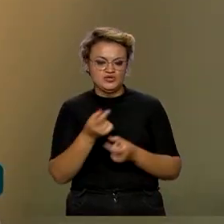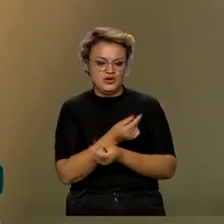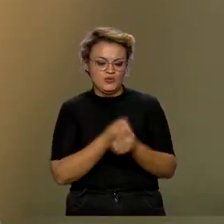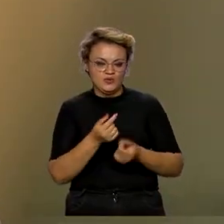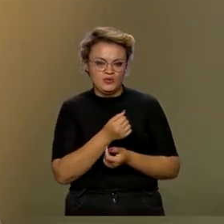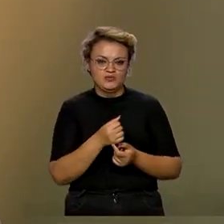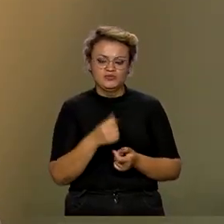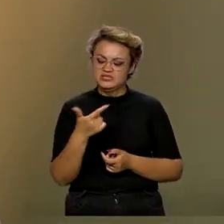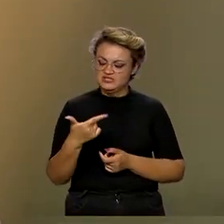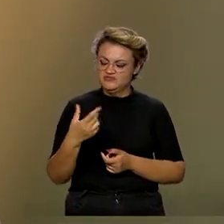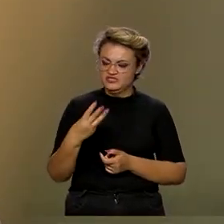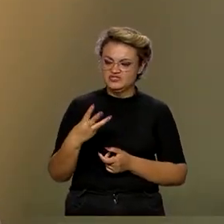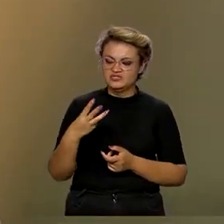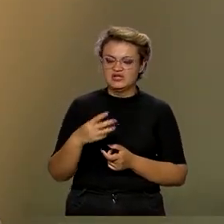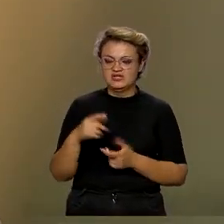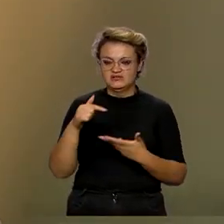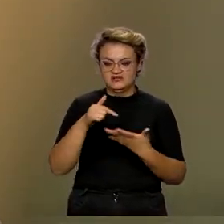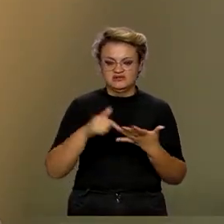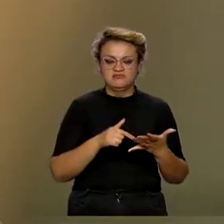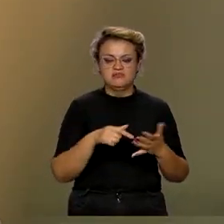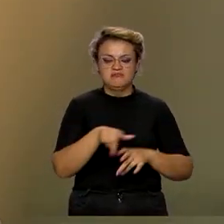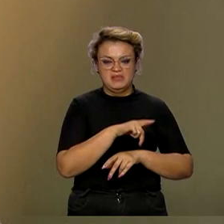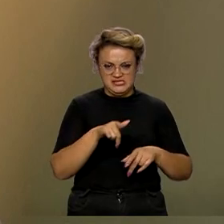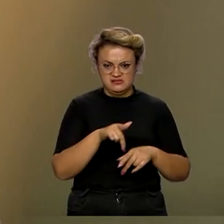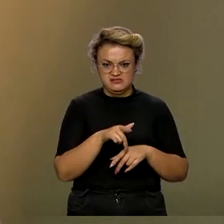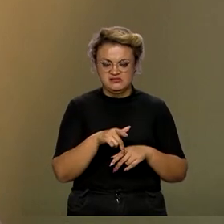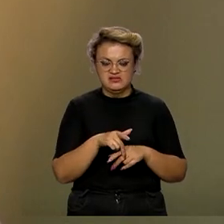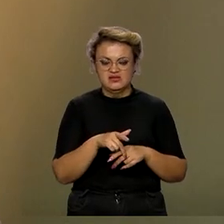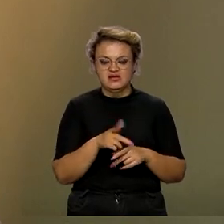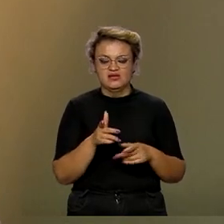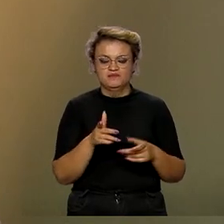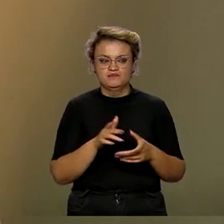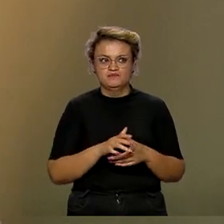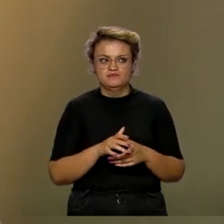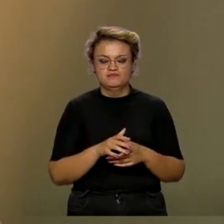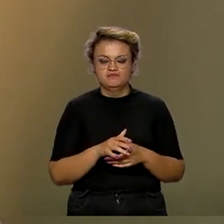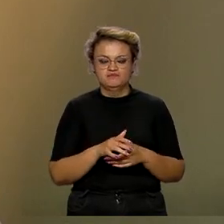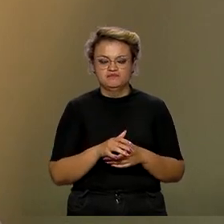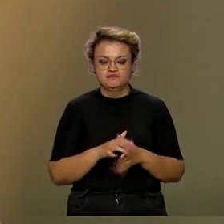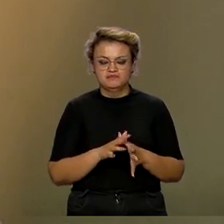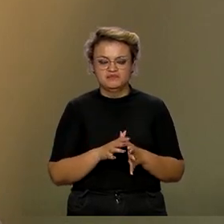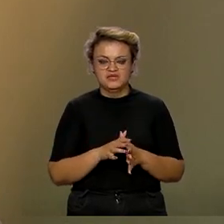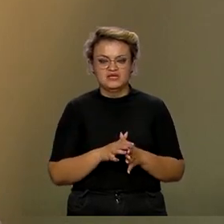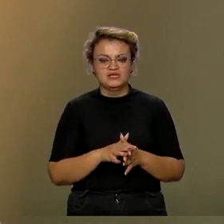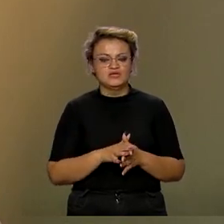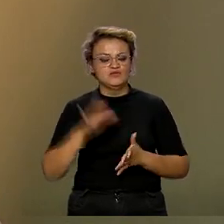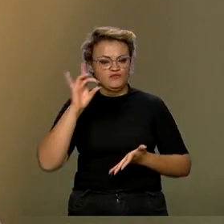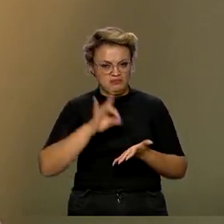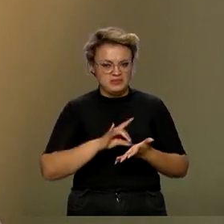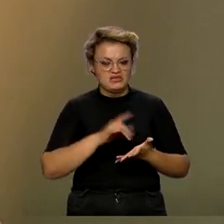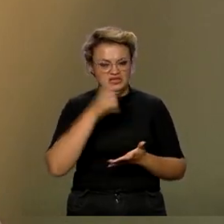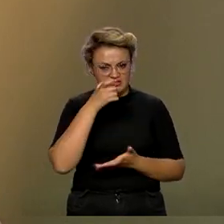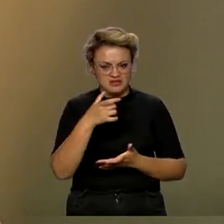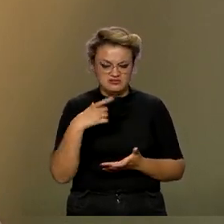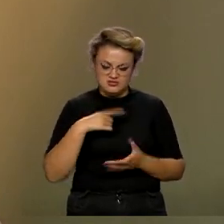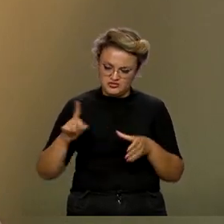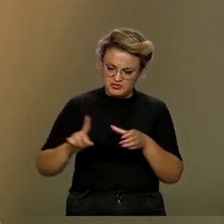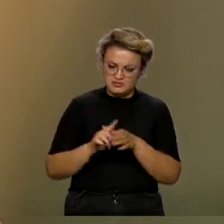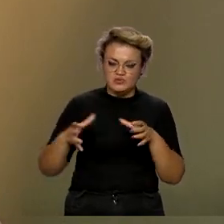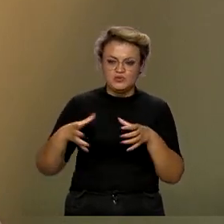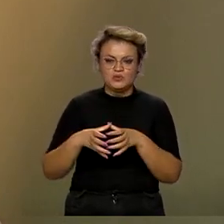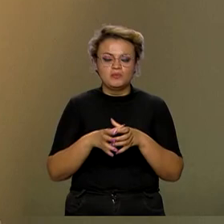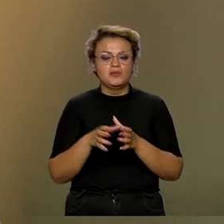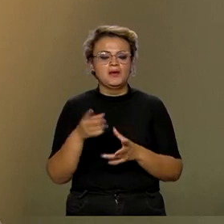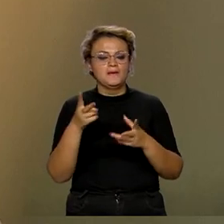candidatos que oficializaram países que colocaram, enfim, digamos, formalmente o interesse integral grupo, eu